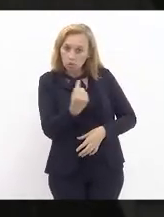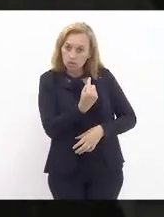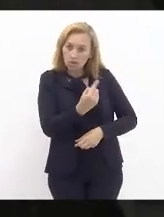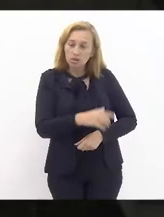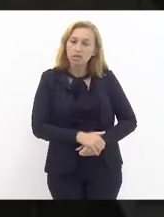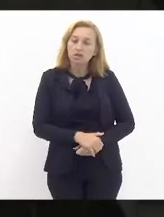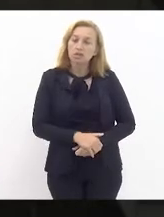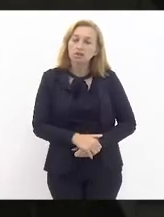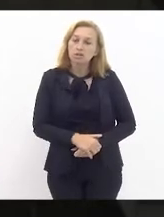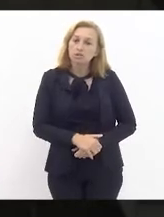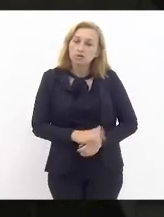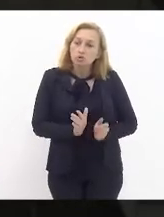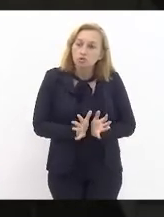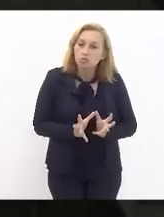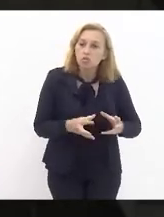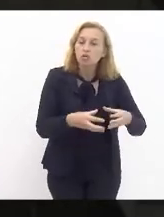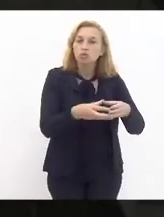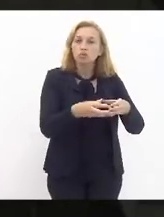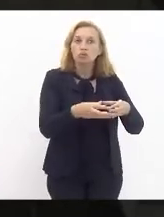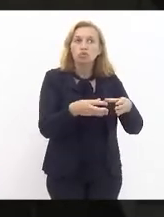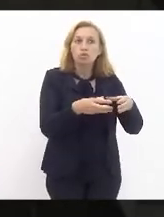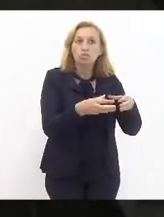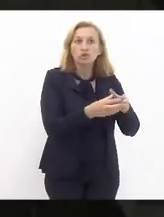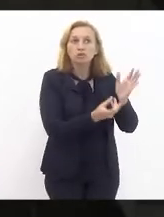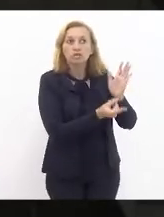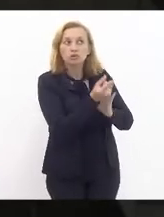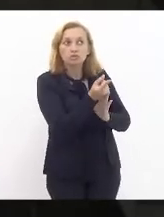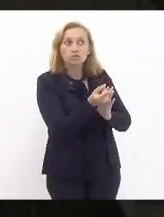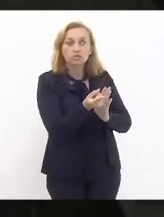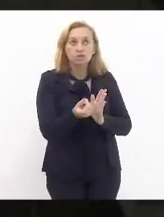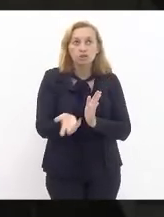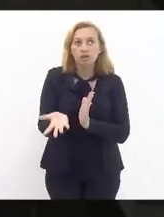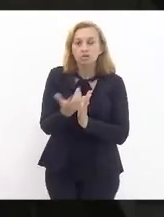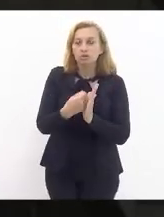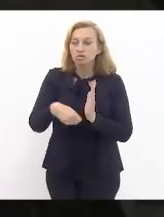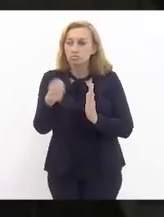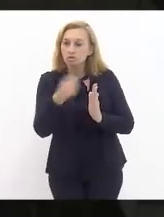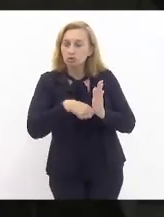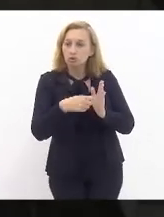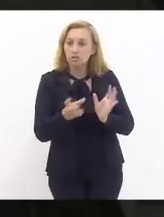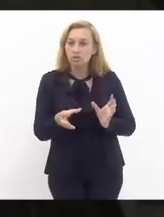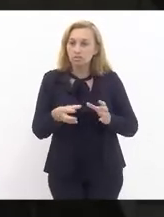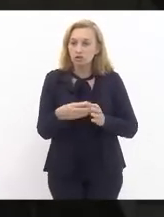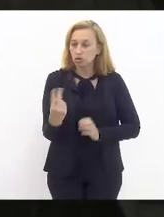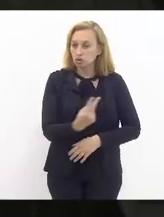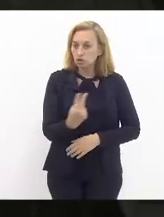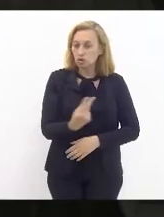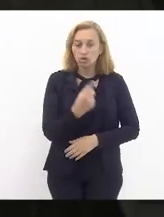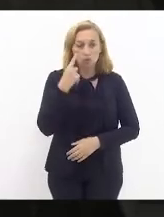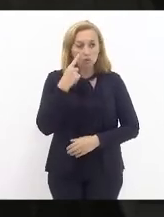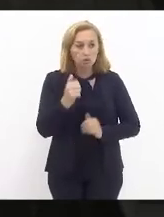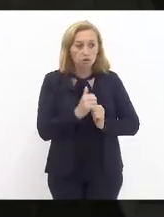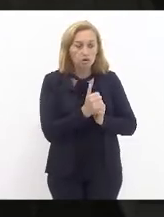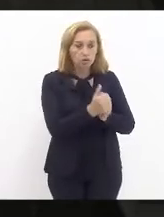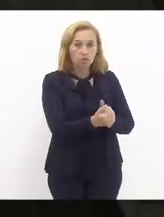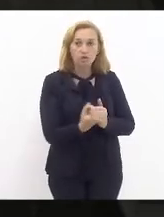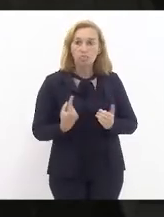que derivou da junção da Comissão de Orçamento com Tributação só para acompanhar o Pacto RJ,